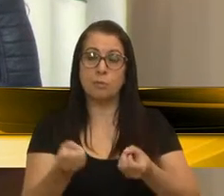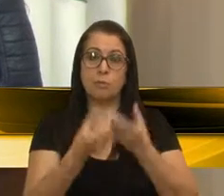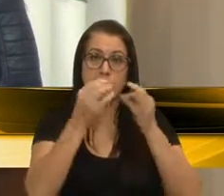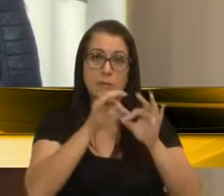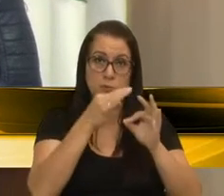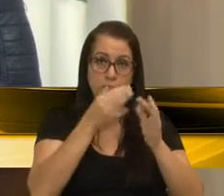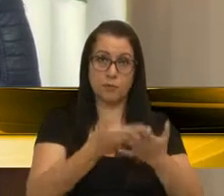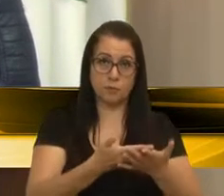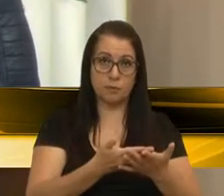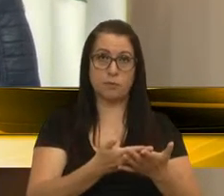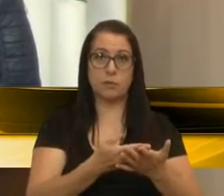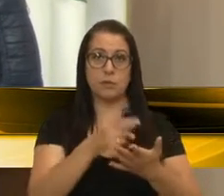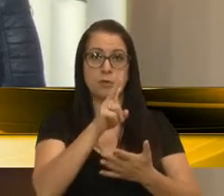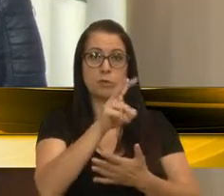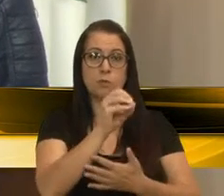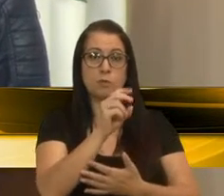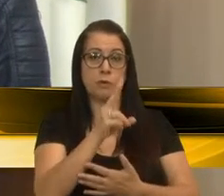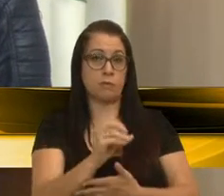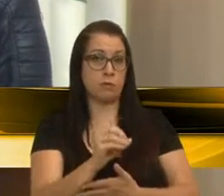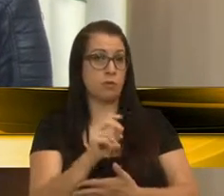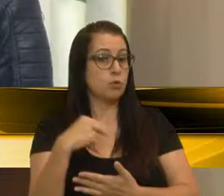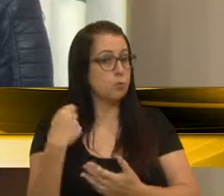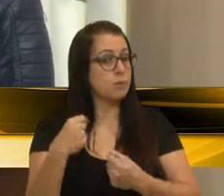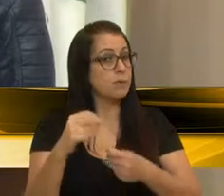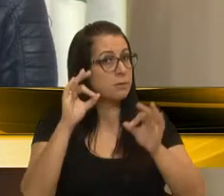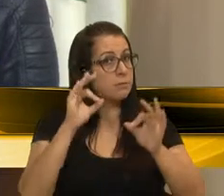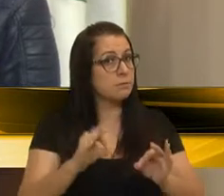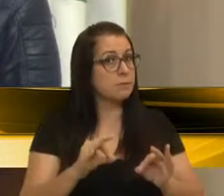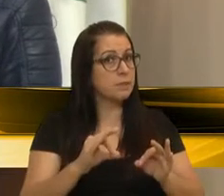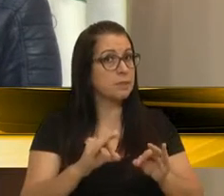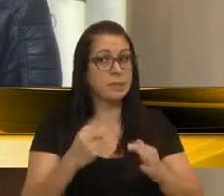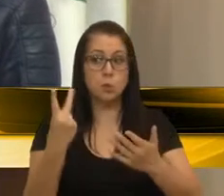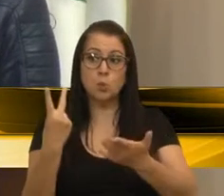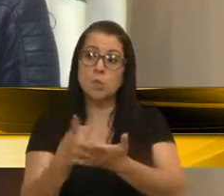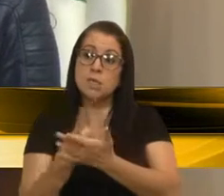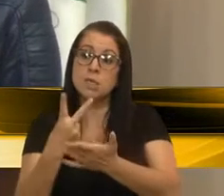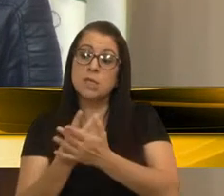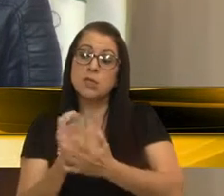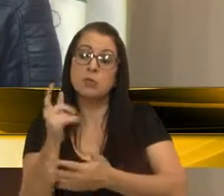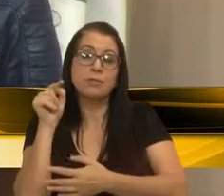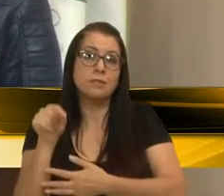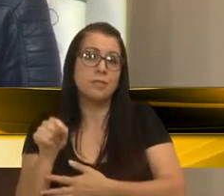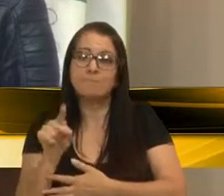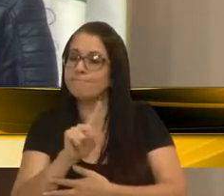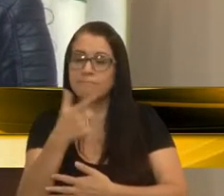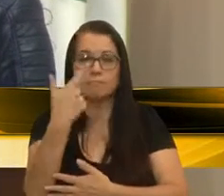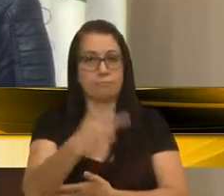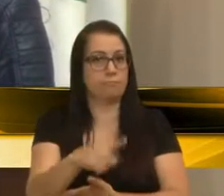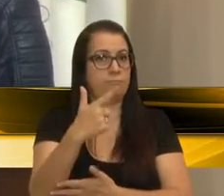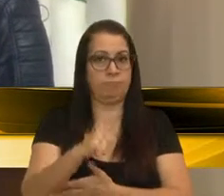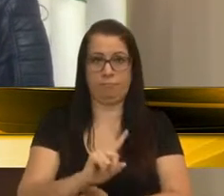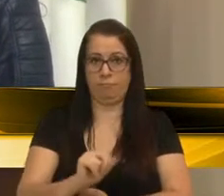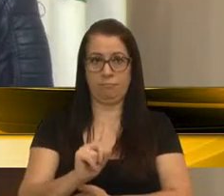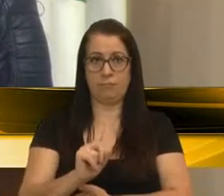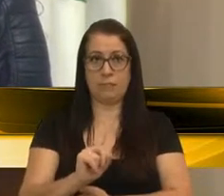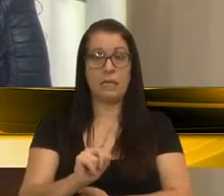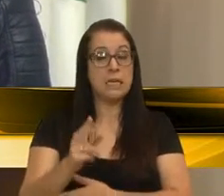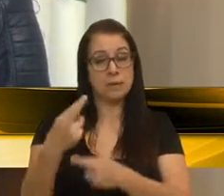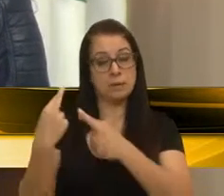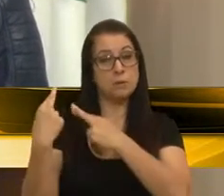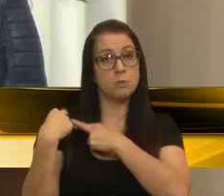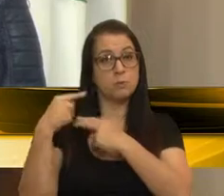Festa Nacional da Uva em 2020, nós precisamos garantir que esses erros não se repitam. E é